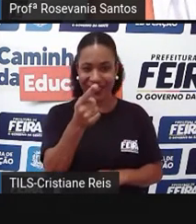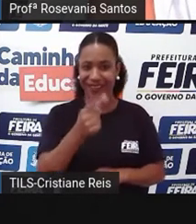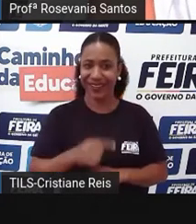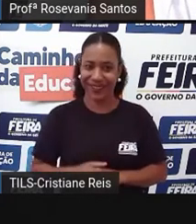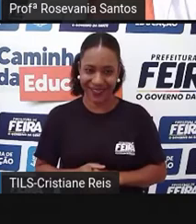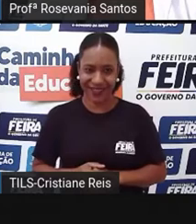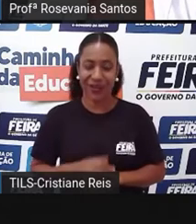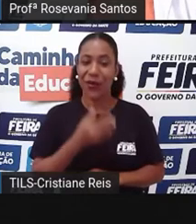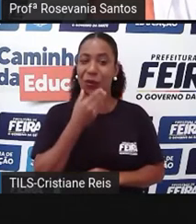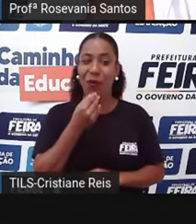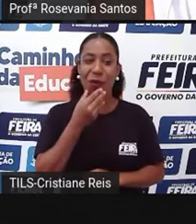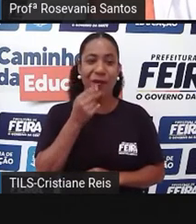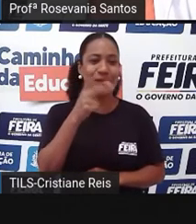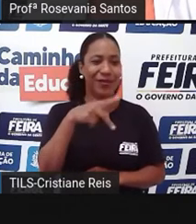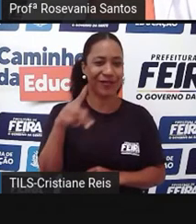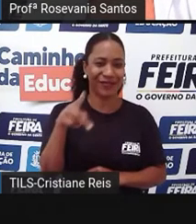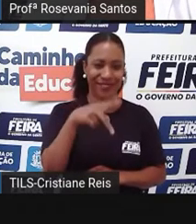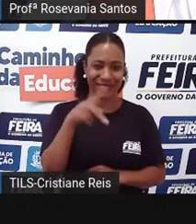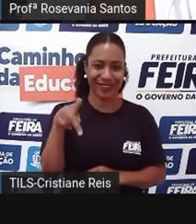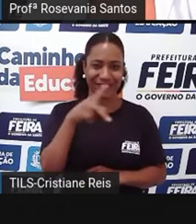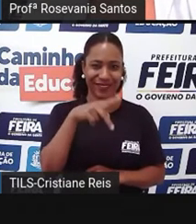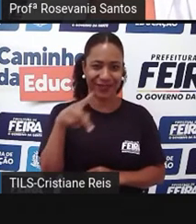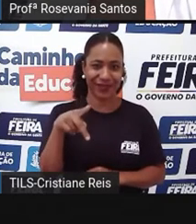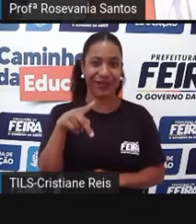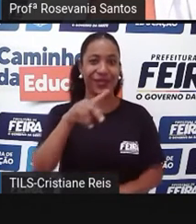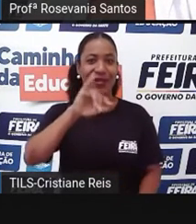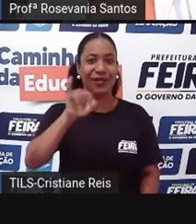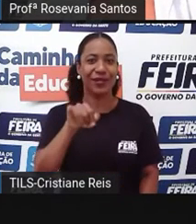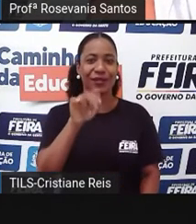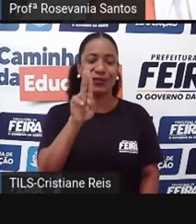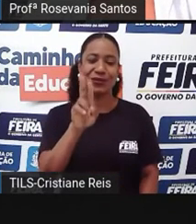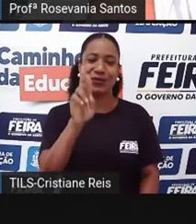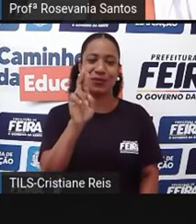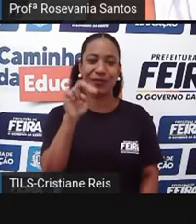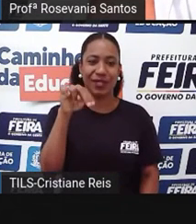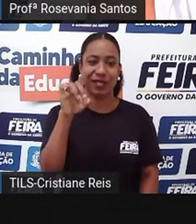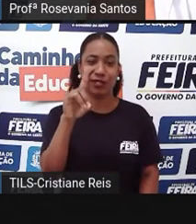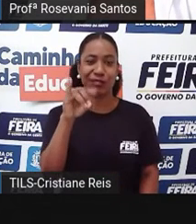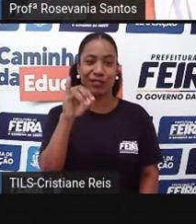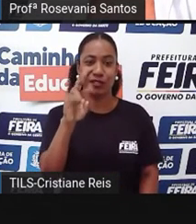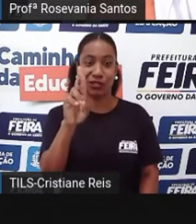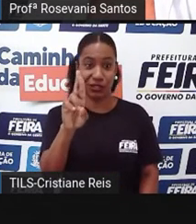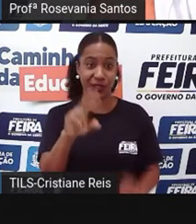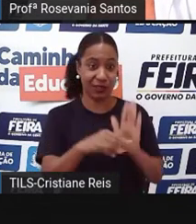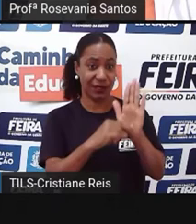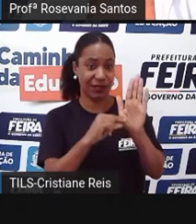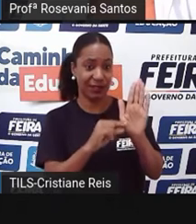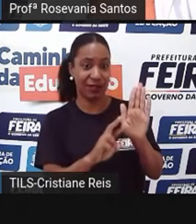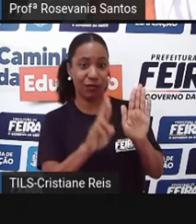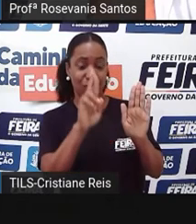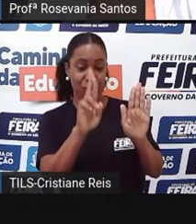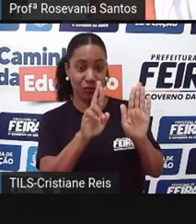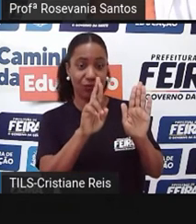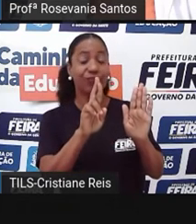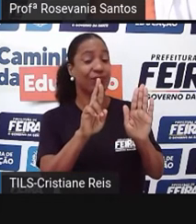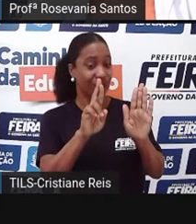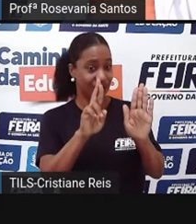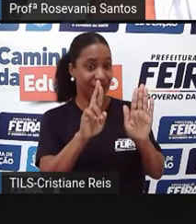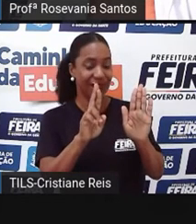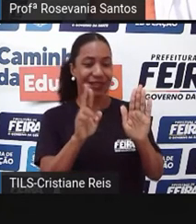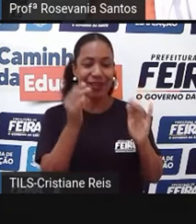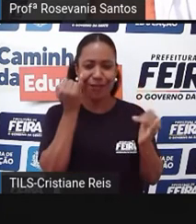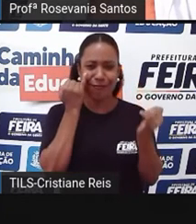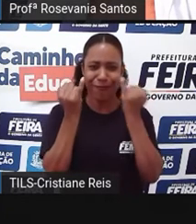Jurandir Ross, né? Percebam que a quantidade de formações são enormes,